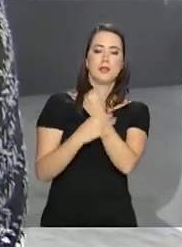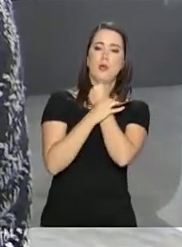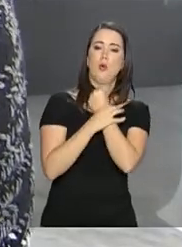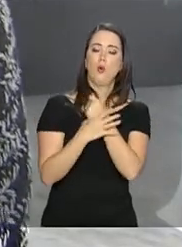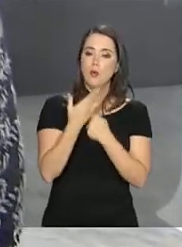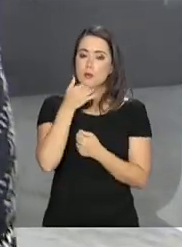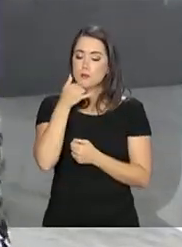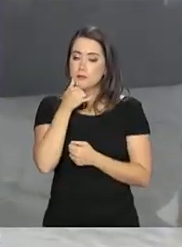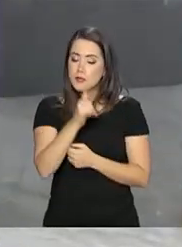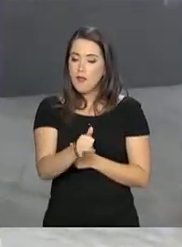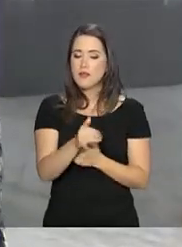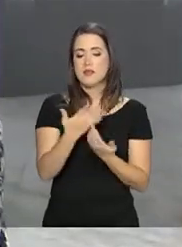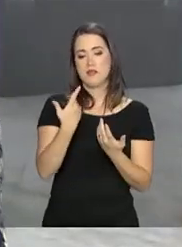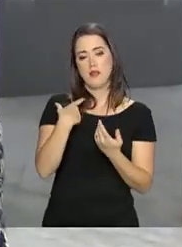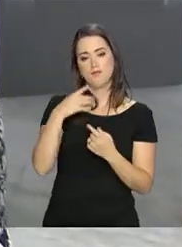e denunciar este agressor.